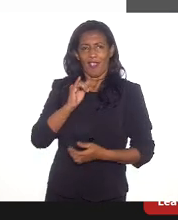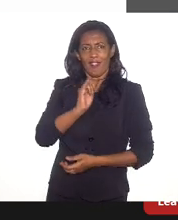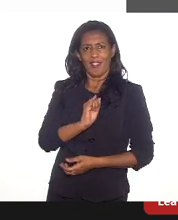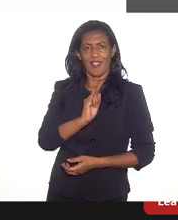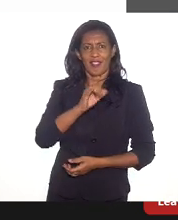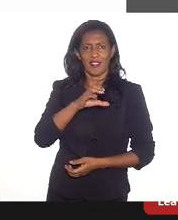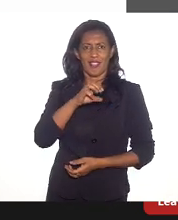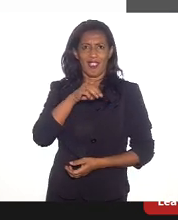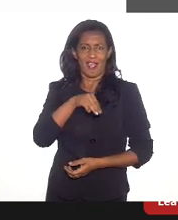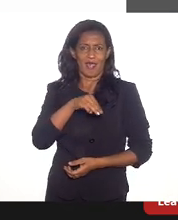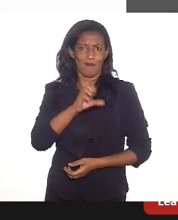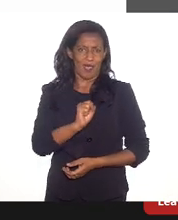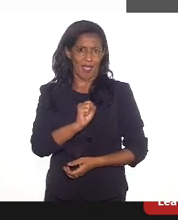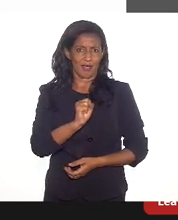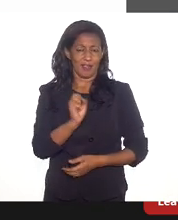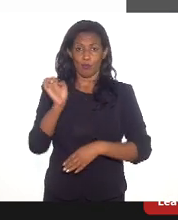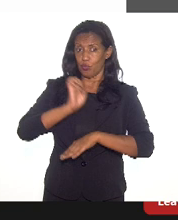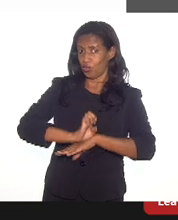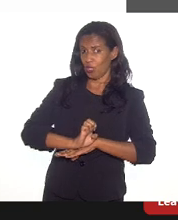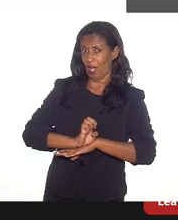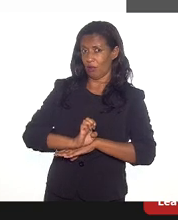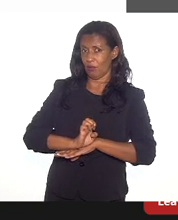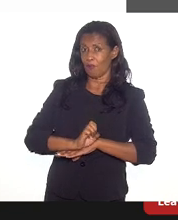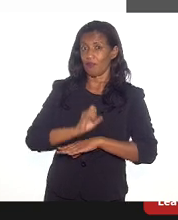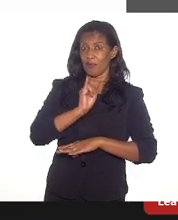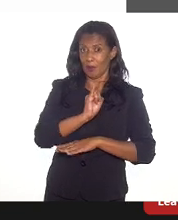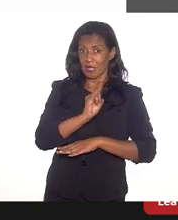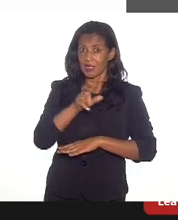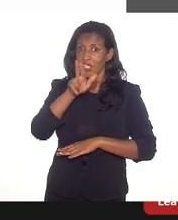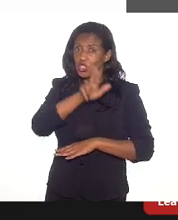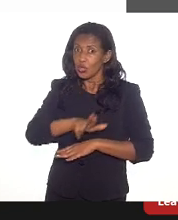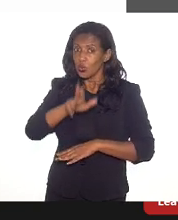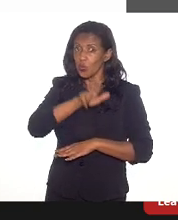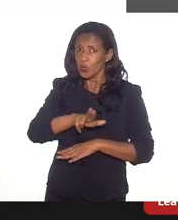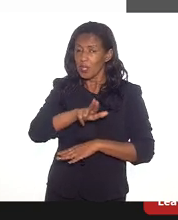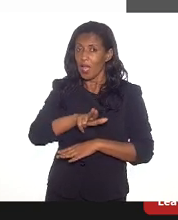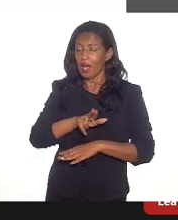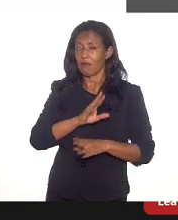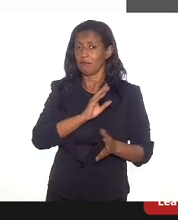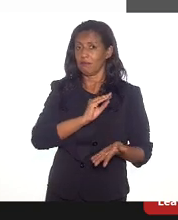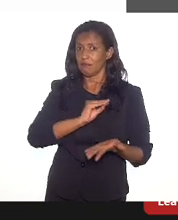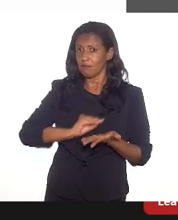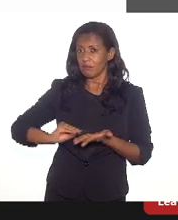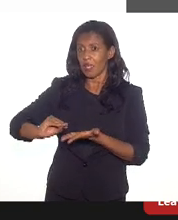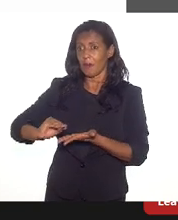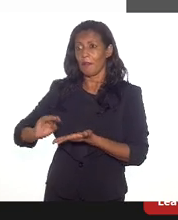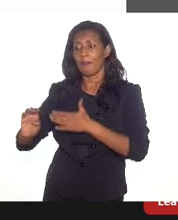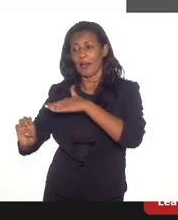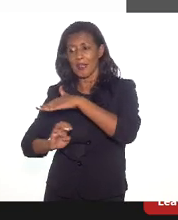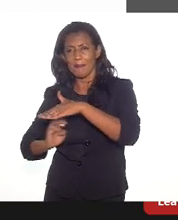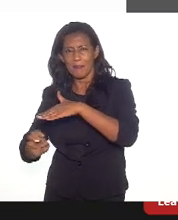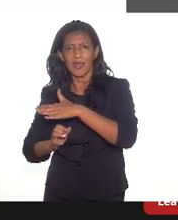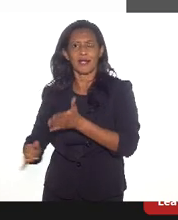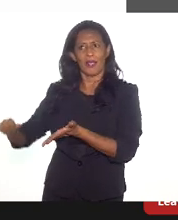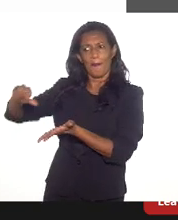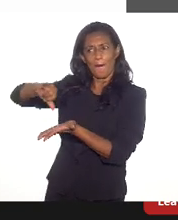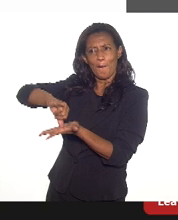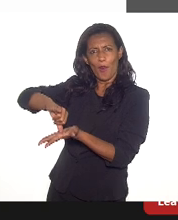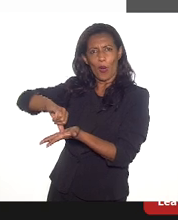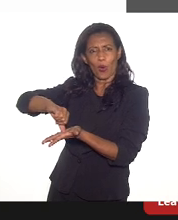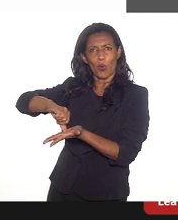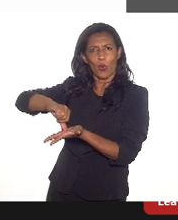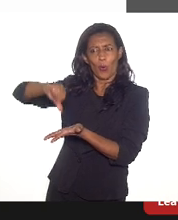o Estado, mas se nós usarmos isso como insumo para empresas e polos se